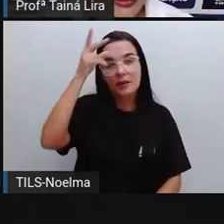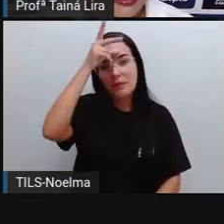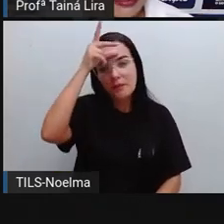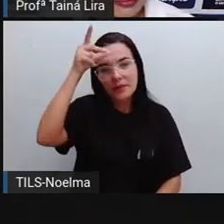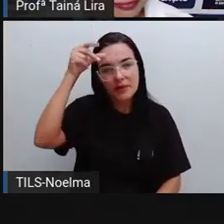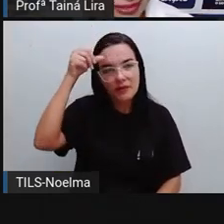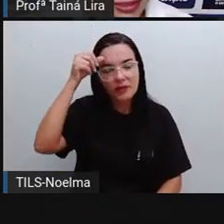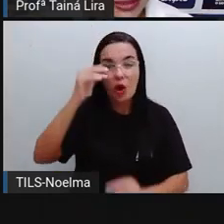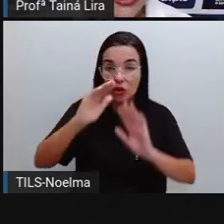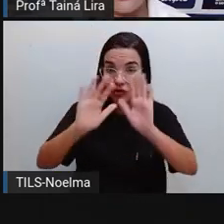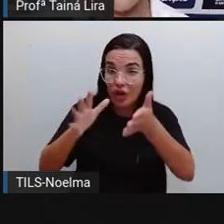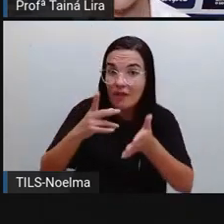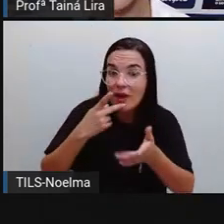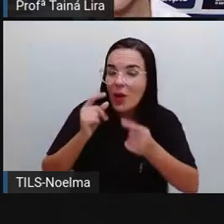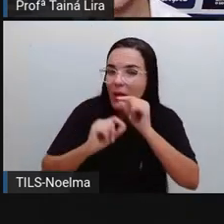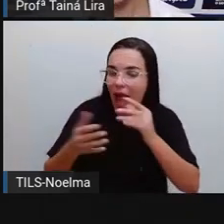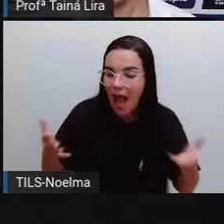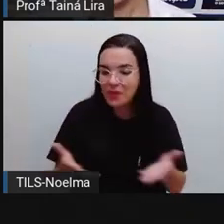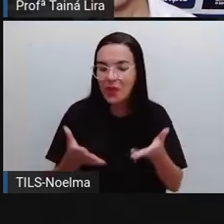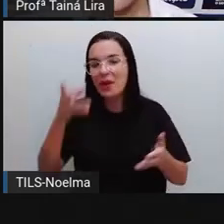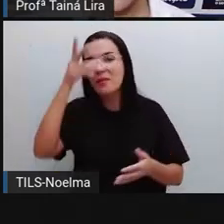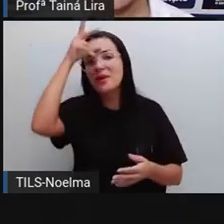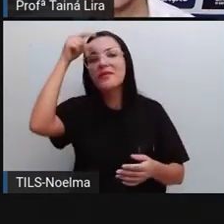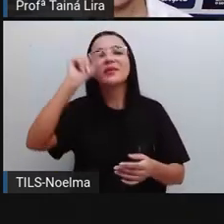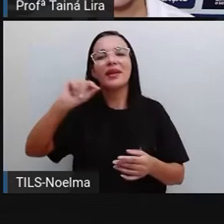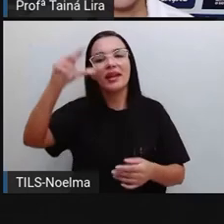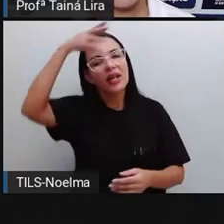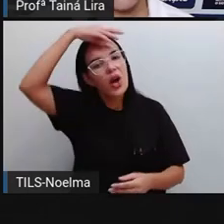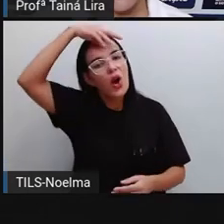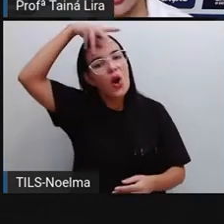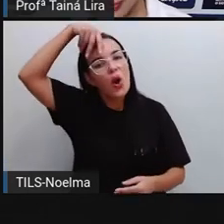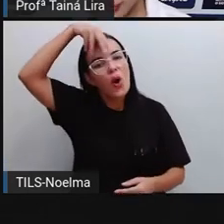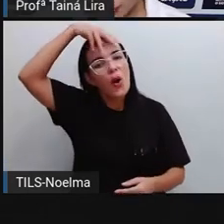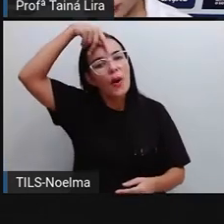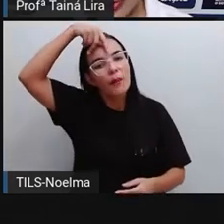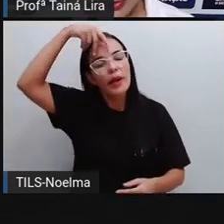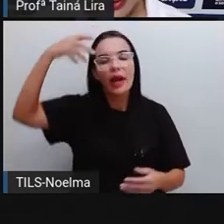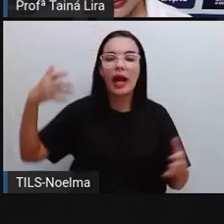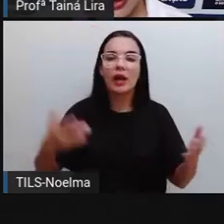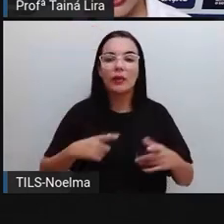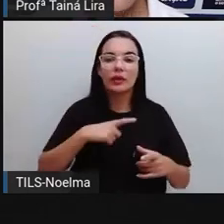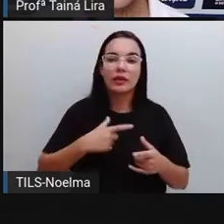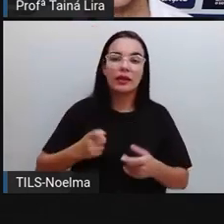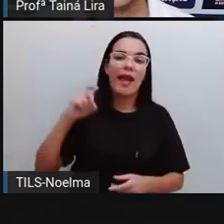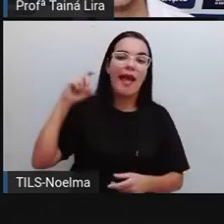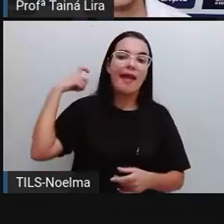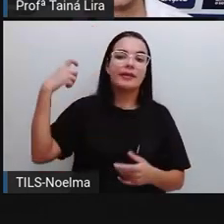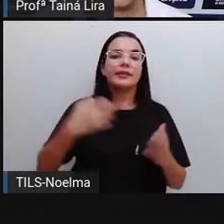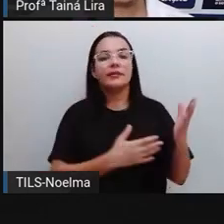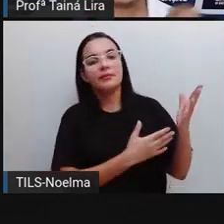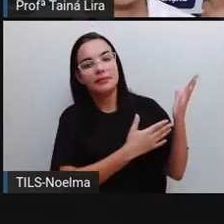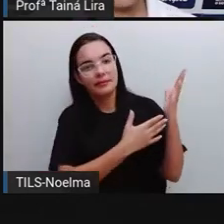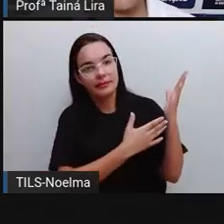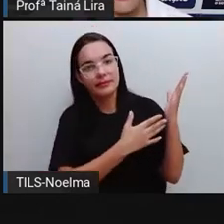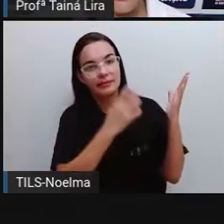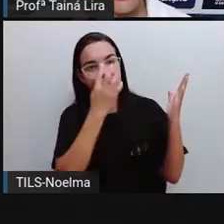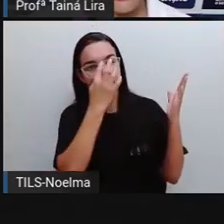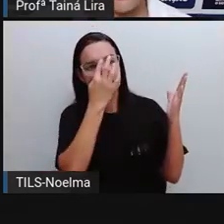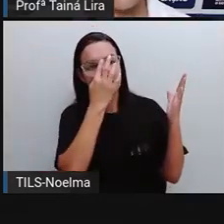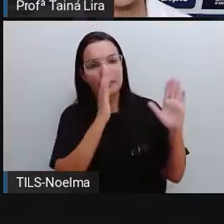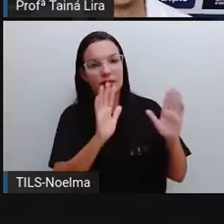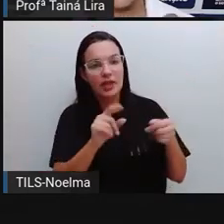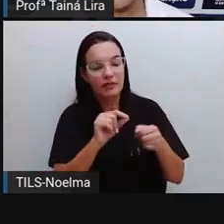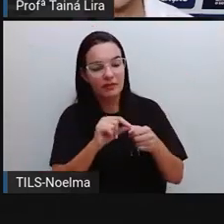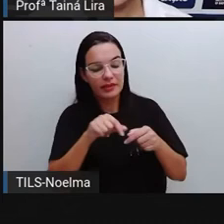que está em exercício e do vice-prefeito. E eu estou trazendo agora alguns ex-prefeitos que passaram por Feira de